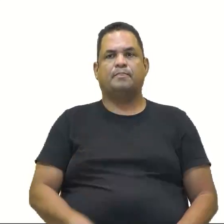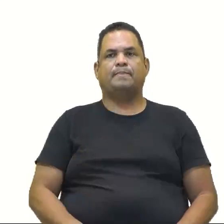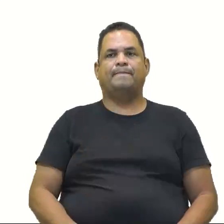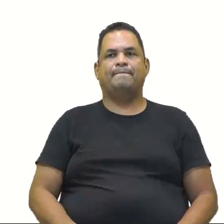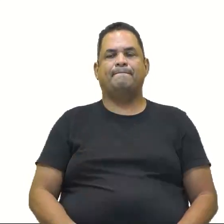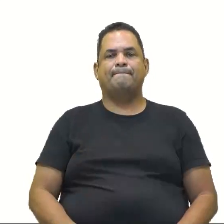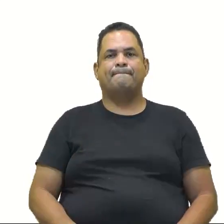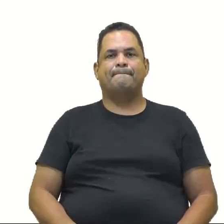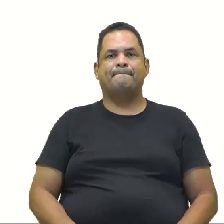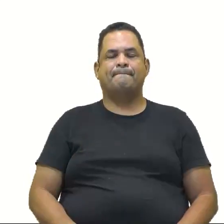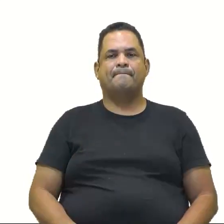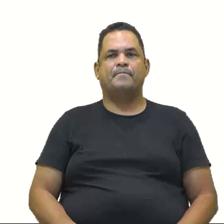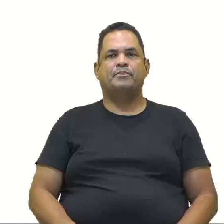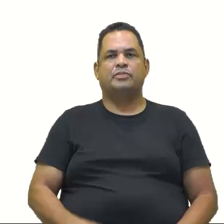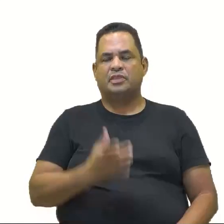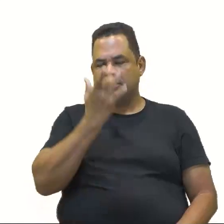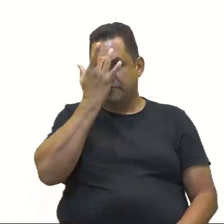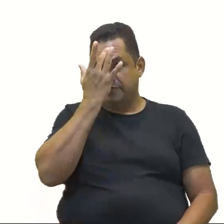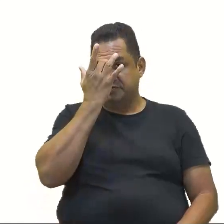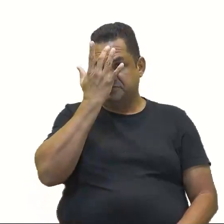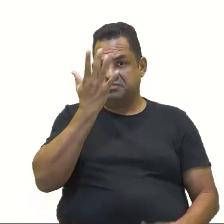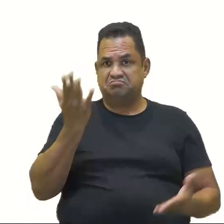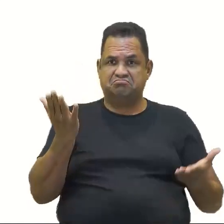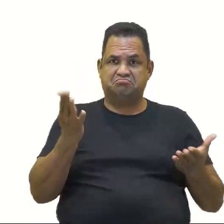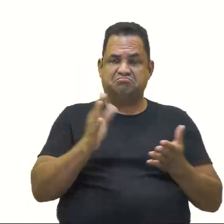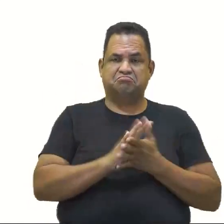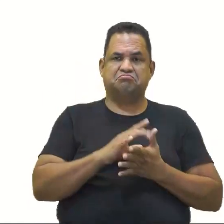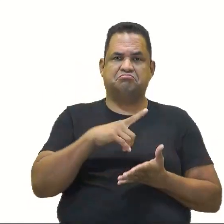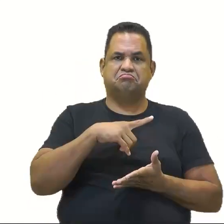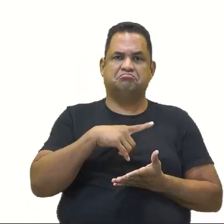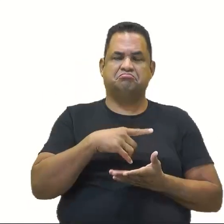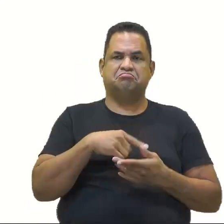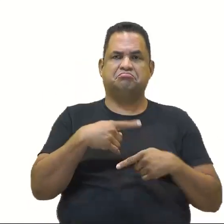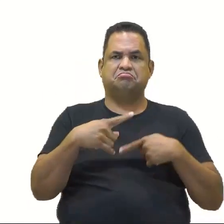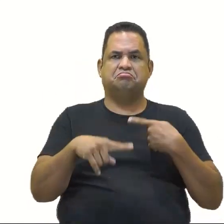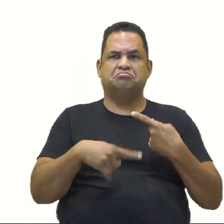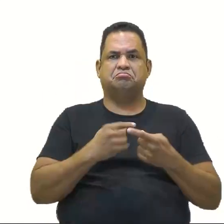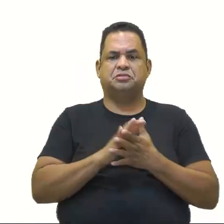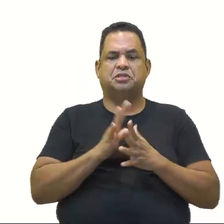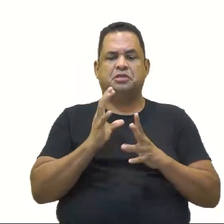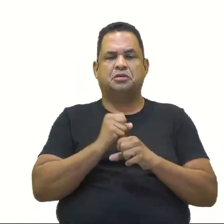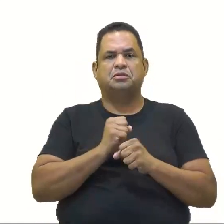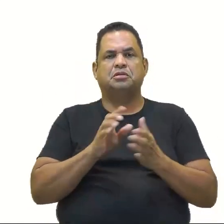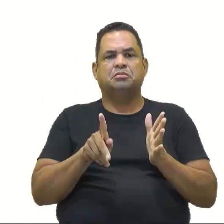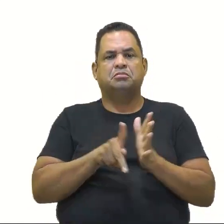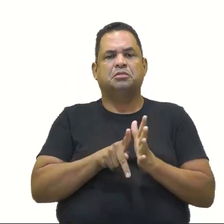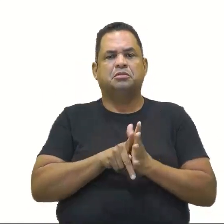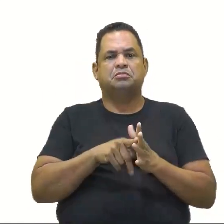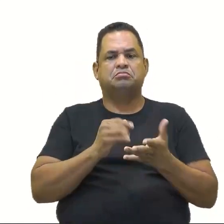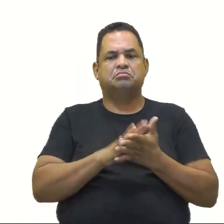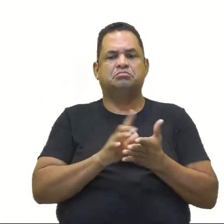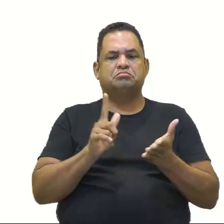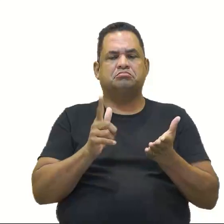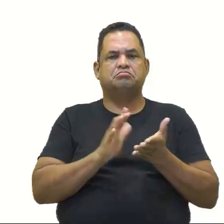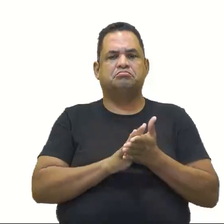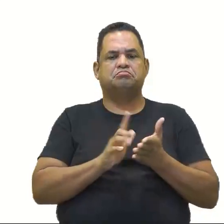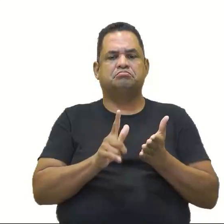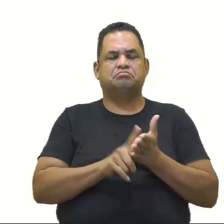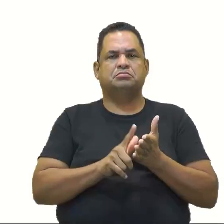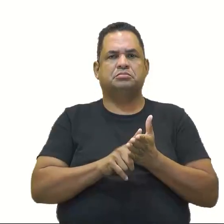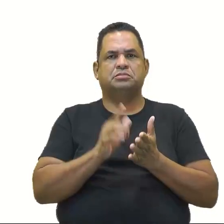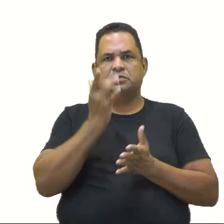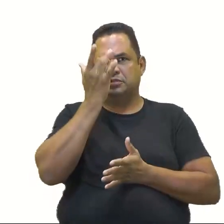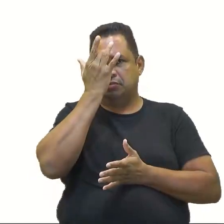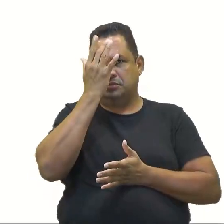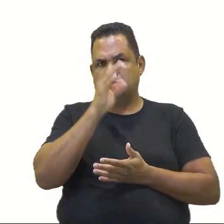Então tá. Fácil, fácil, né? Aqui tem uma página pra resolução, mas a gente já resolveu aqui na própria página pra ficar mais fácil aqui de visualizar. Isso.